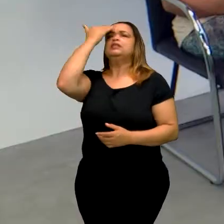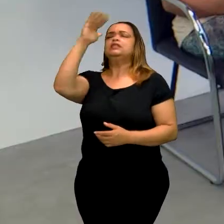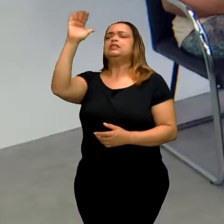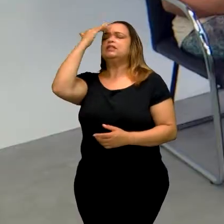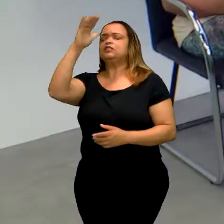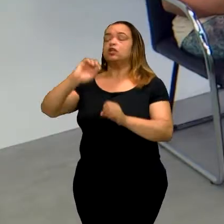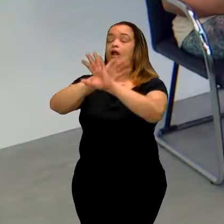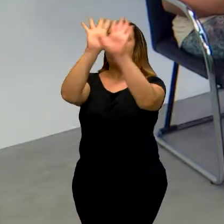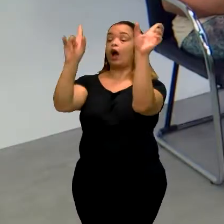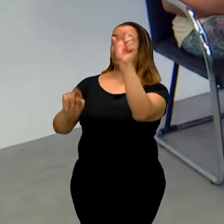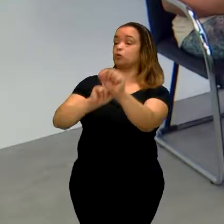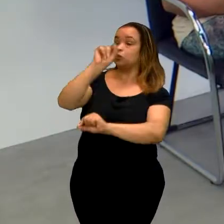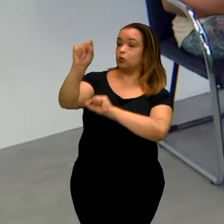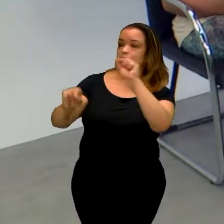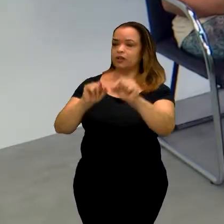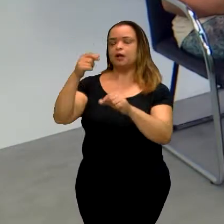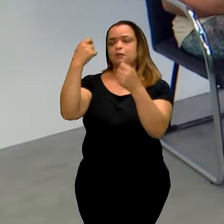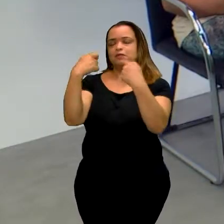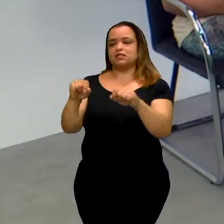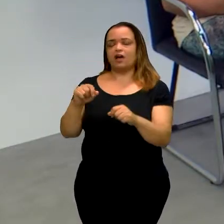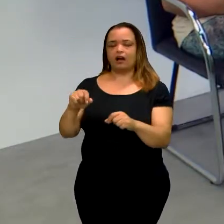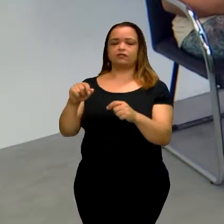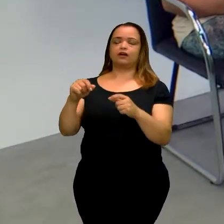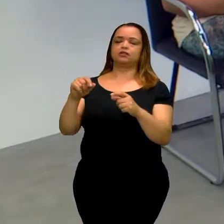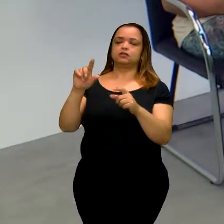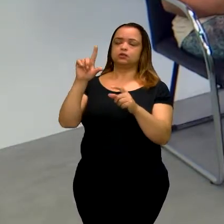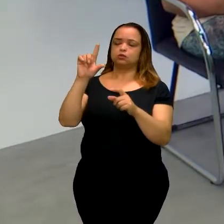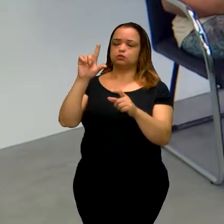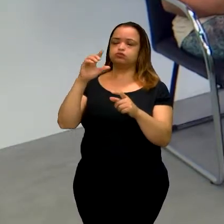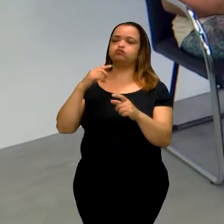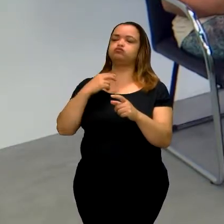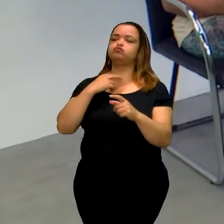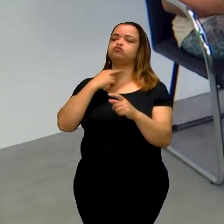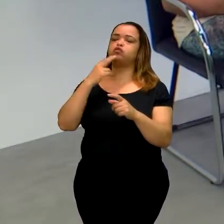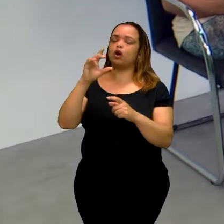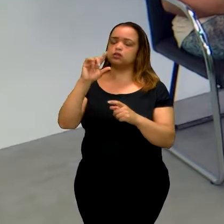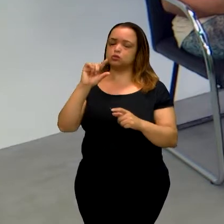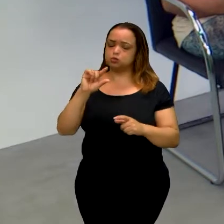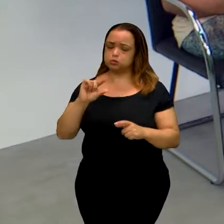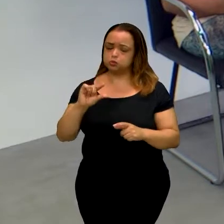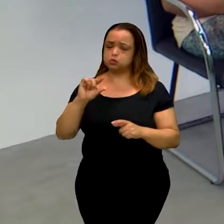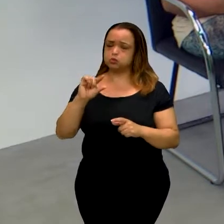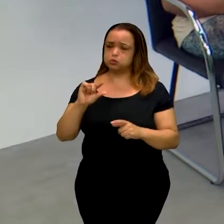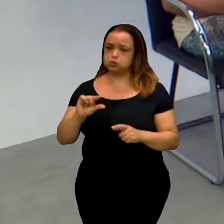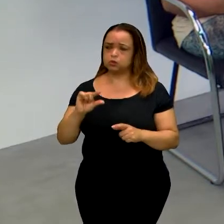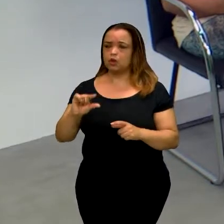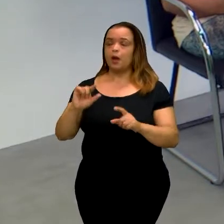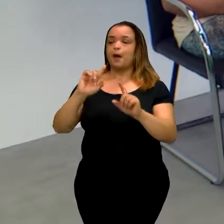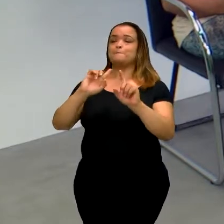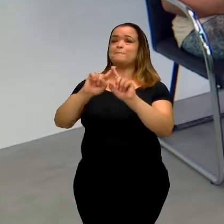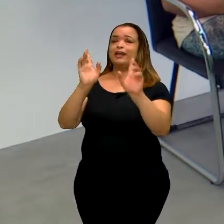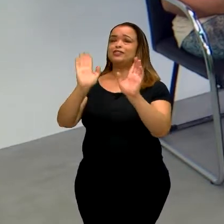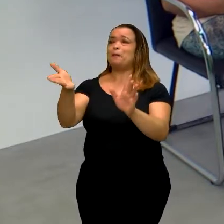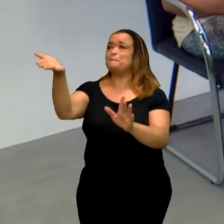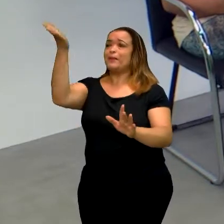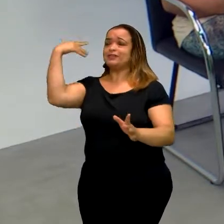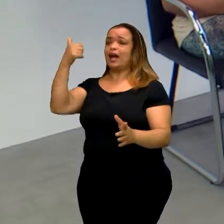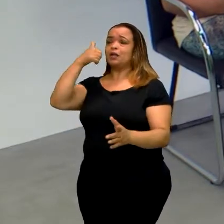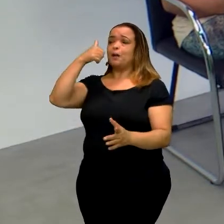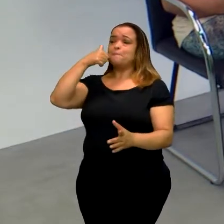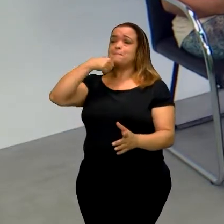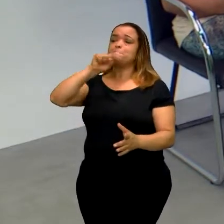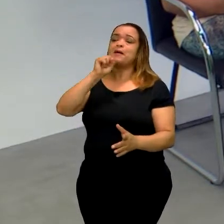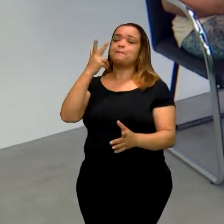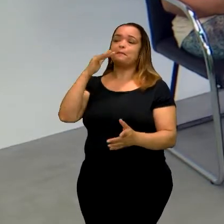eu tinha que diminuir o volume. Mas meus pais já me colocaram aparelho auditivo. Eu tinha